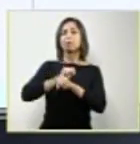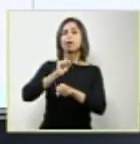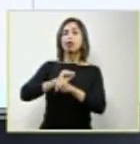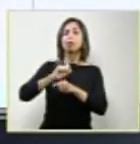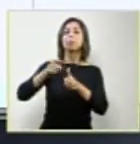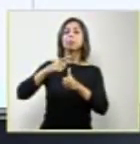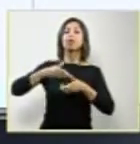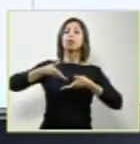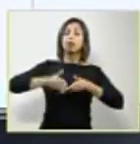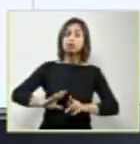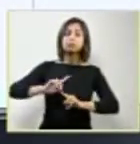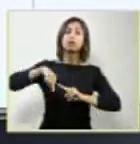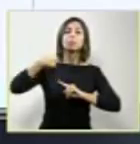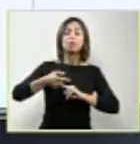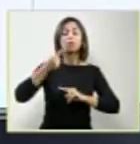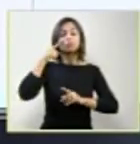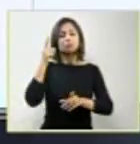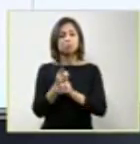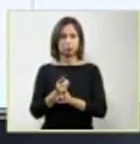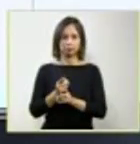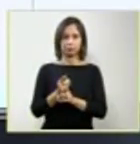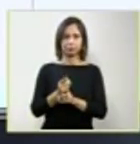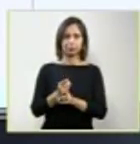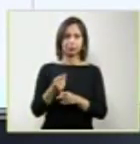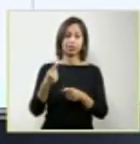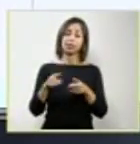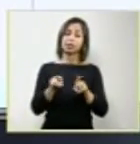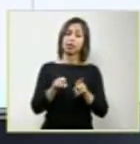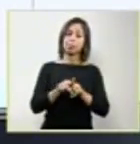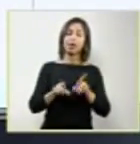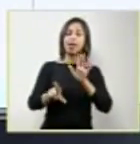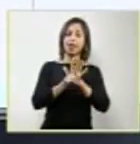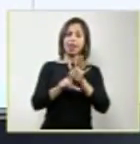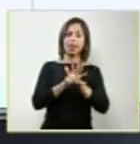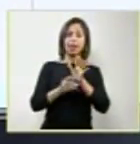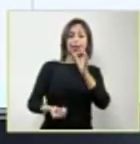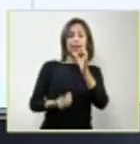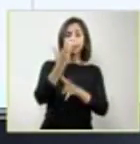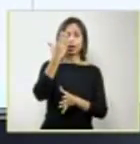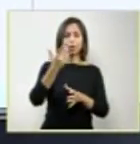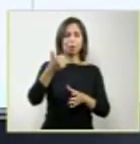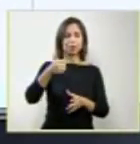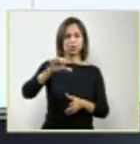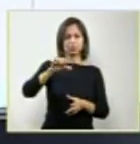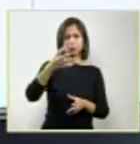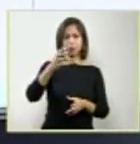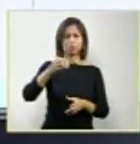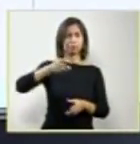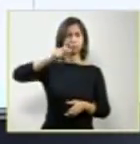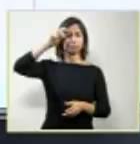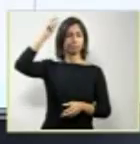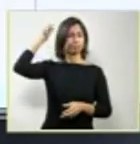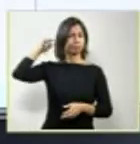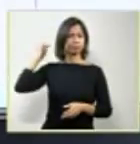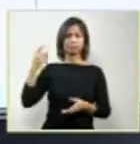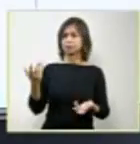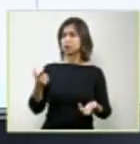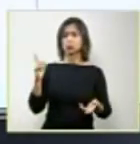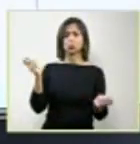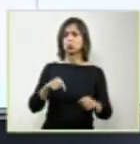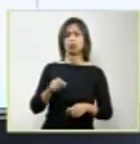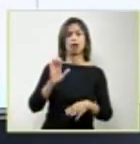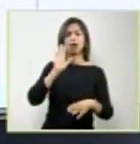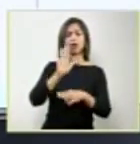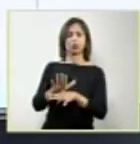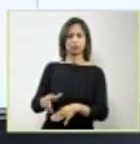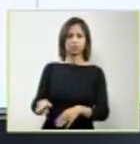não havia, claro, o legislador não pôde, naquela época, premiar esse caso. E daí a